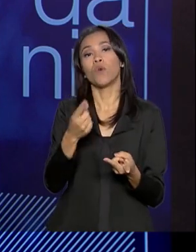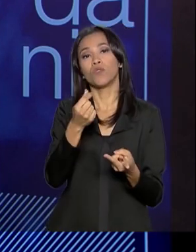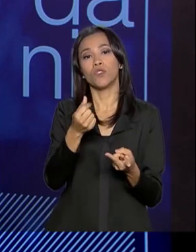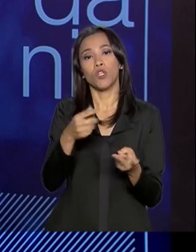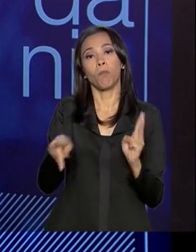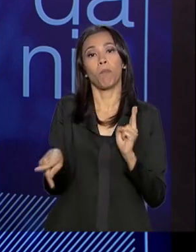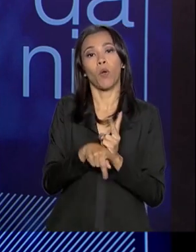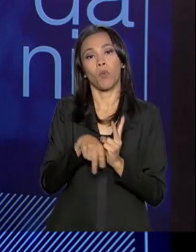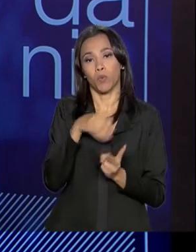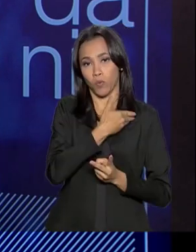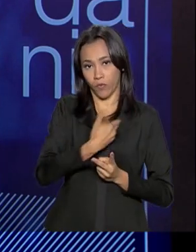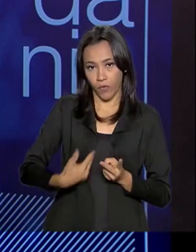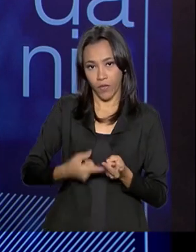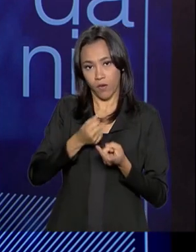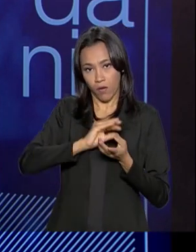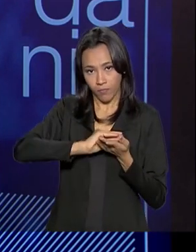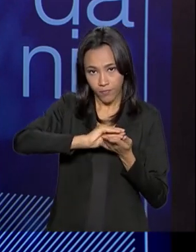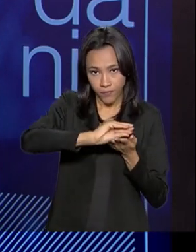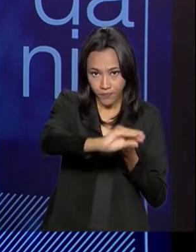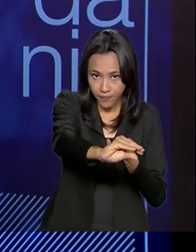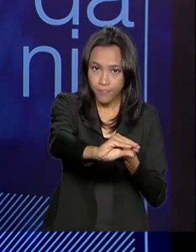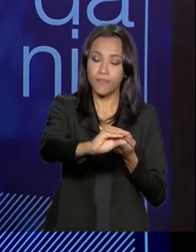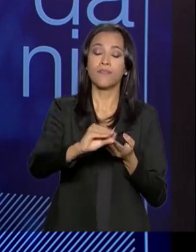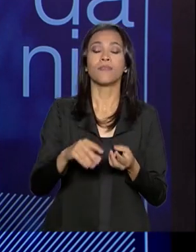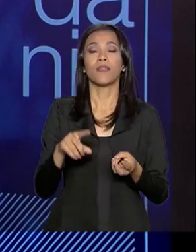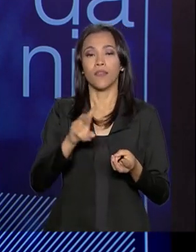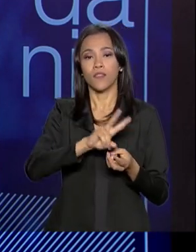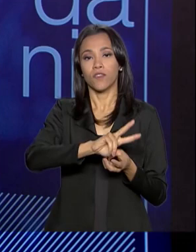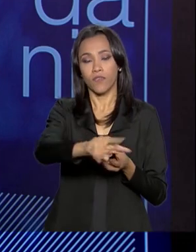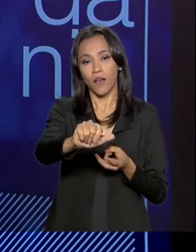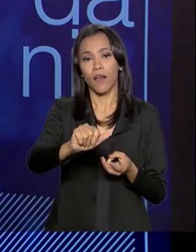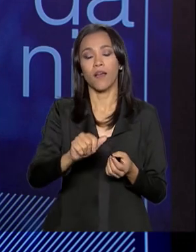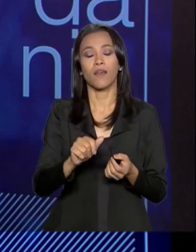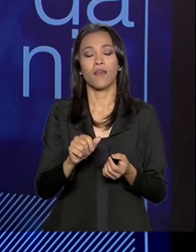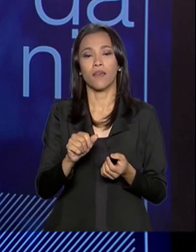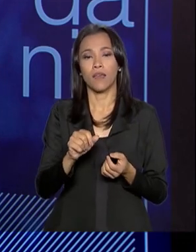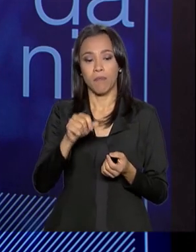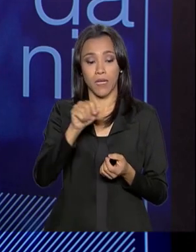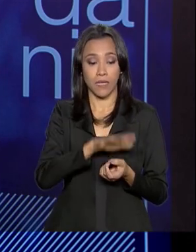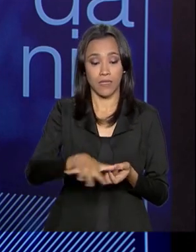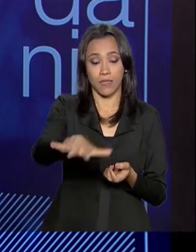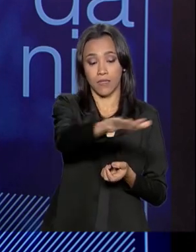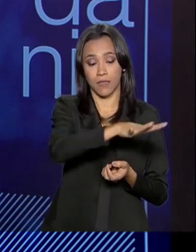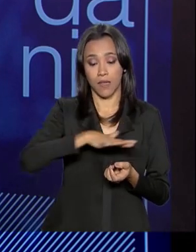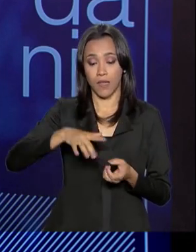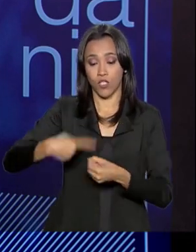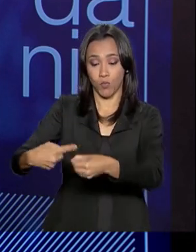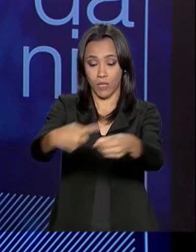tem vários programas que a gente vai jogar para dentro dessas macro-regiões, como